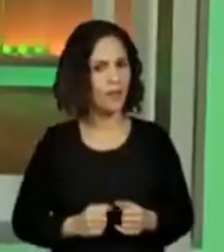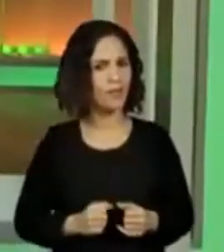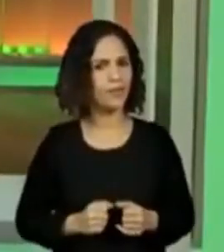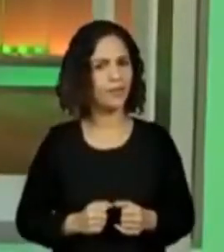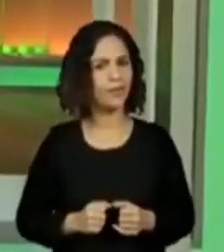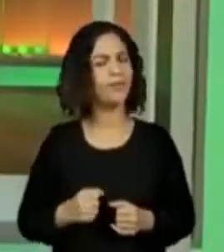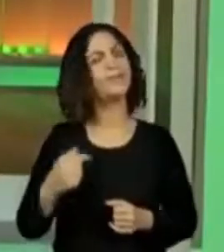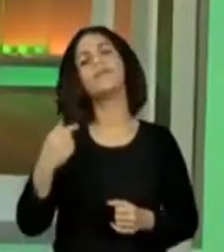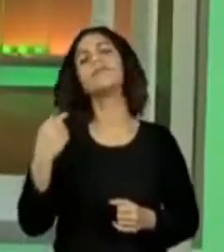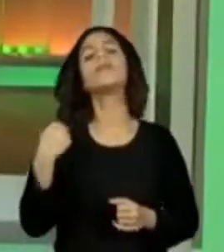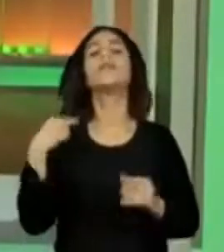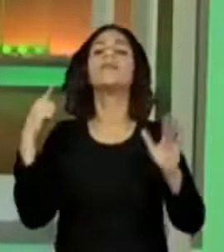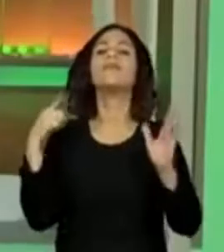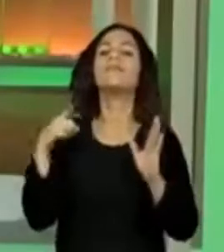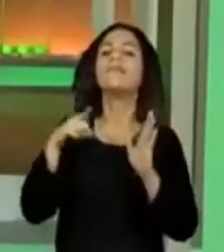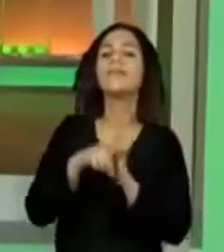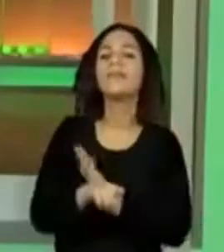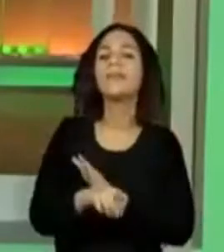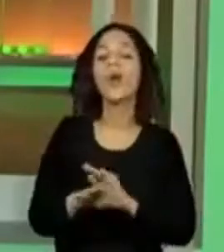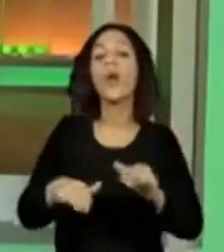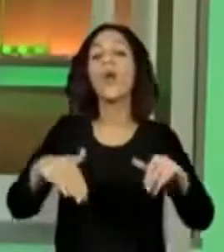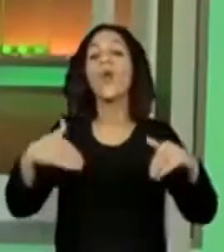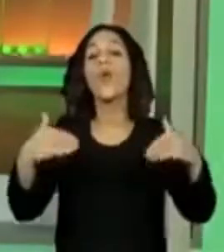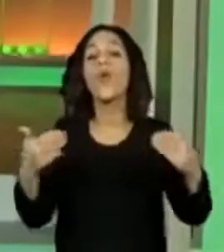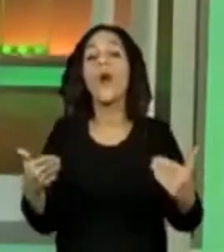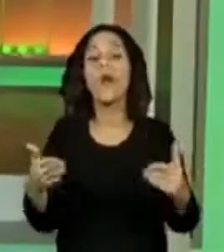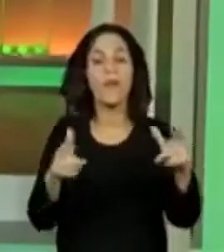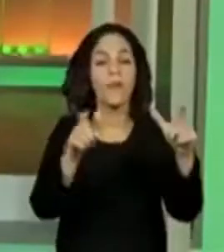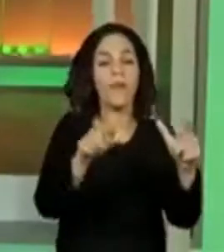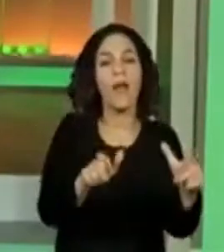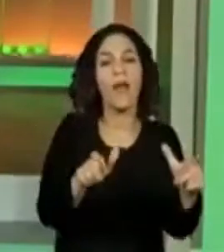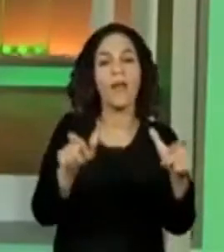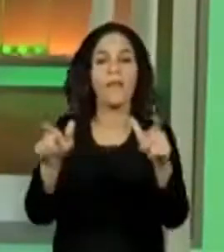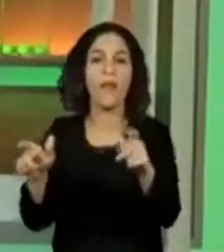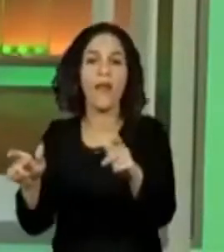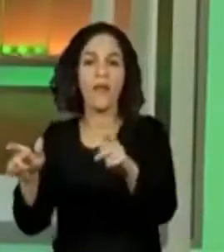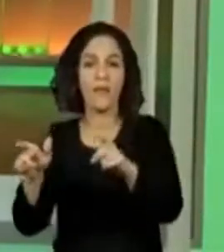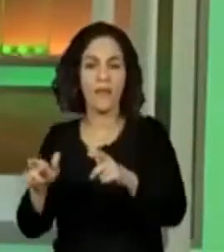os espaços de vivências vocês gostariam de conversar?